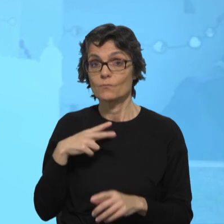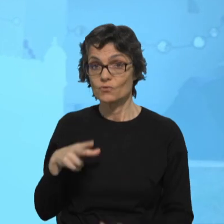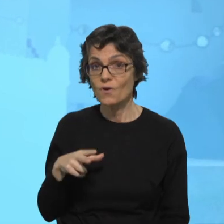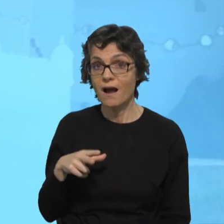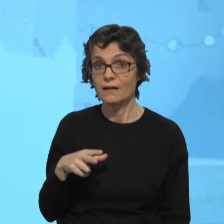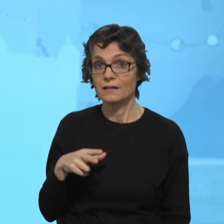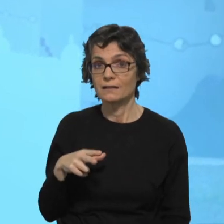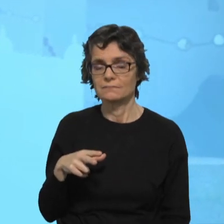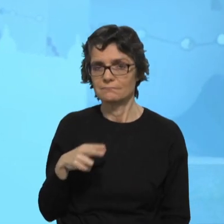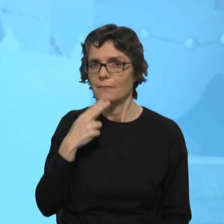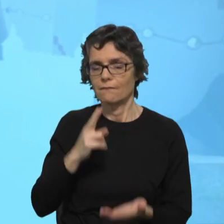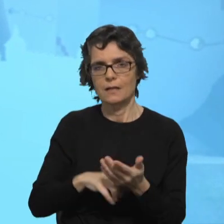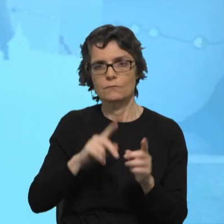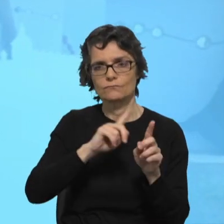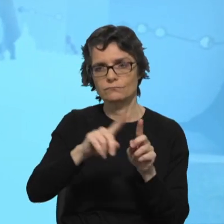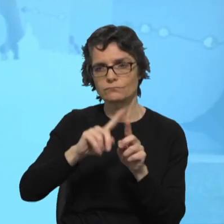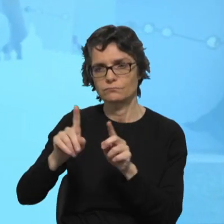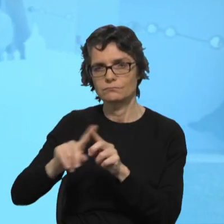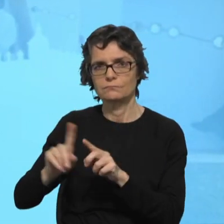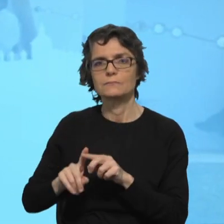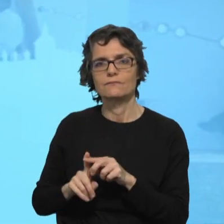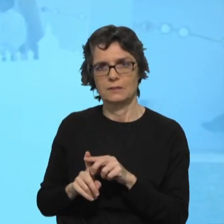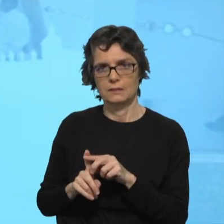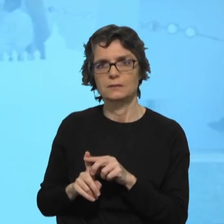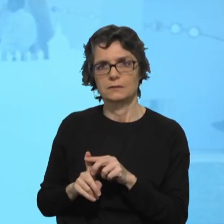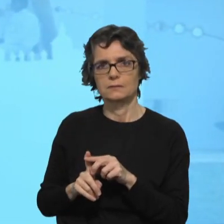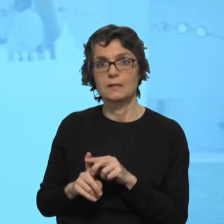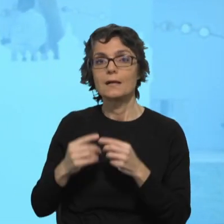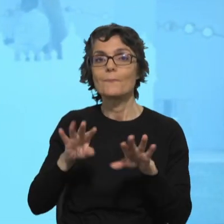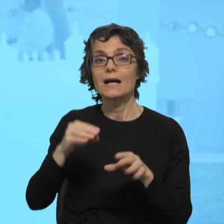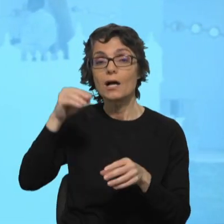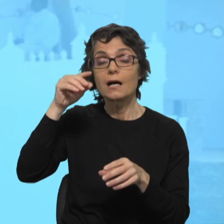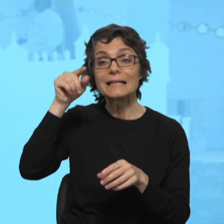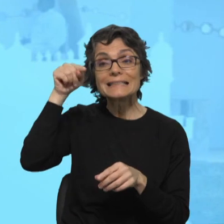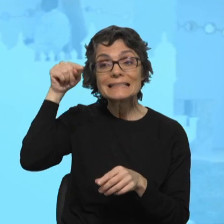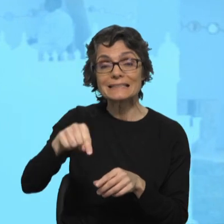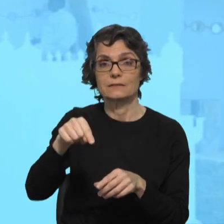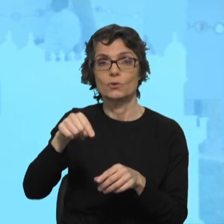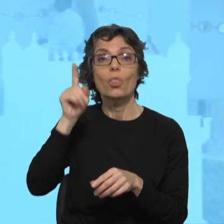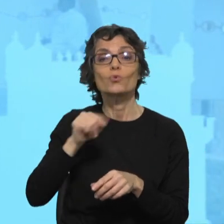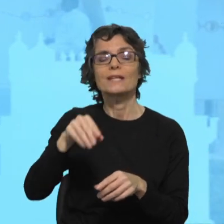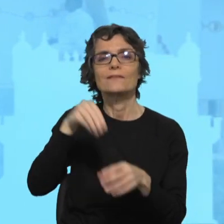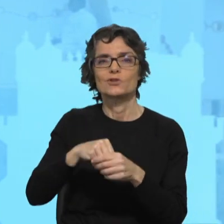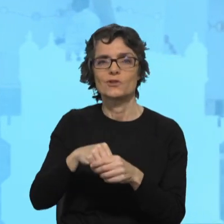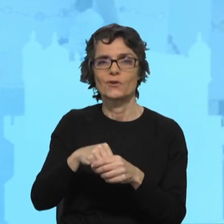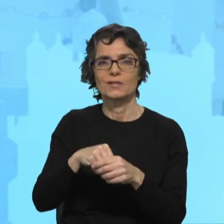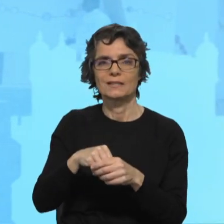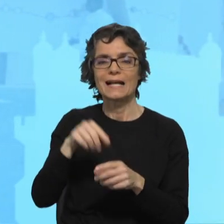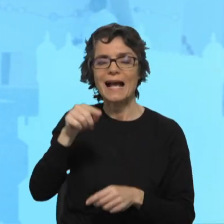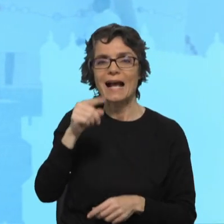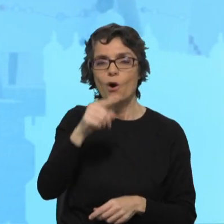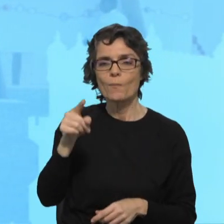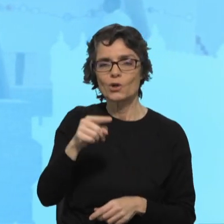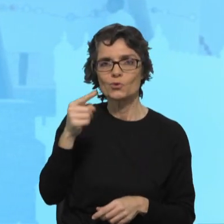diferentes, muito difíceis, mas nesse dia somos todos a mesma cruzinha e portanto eu diria que